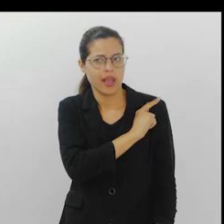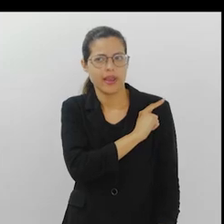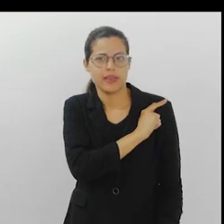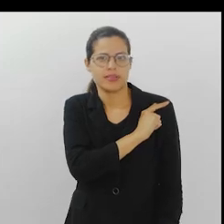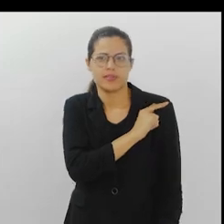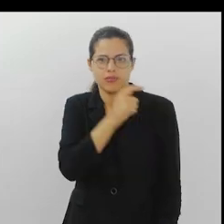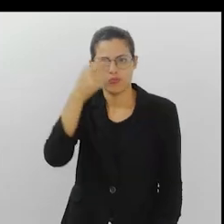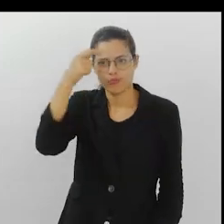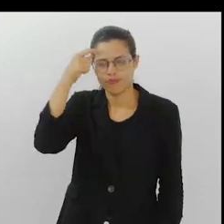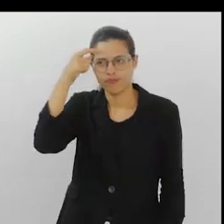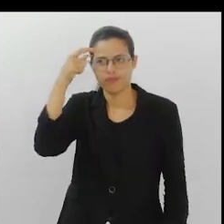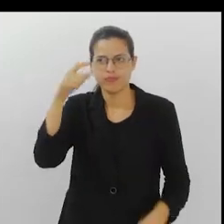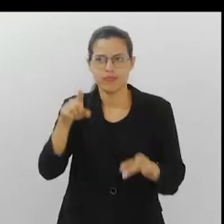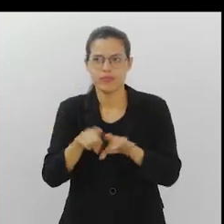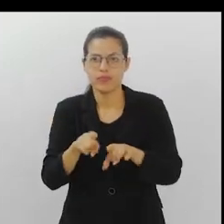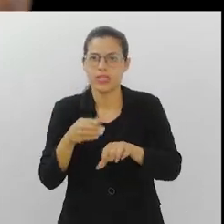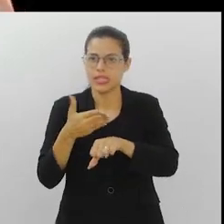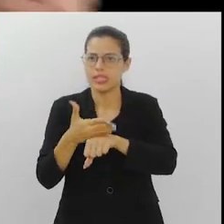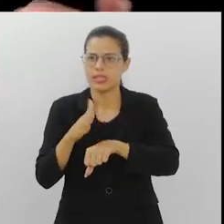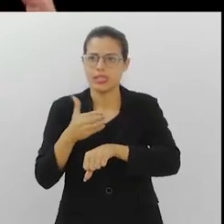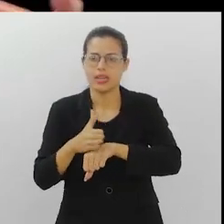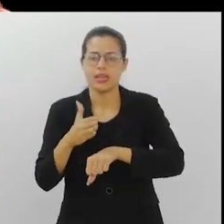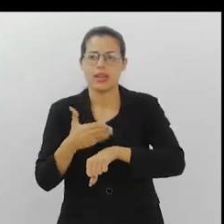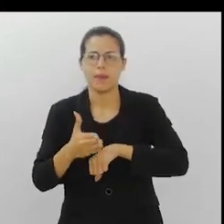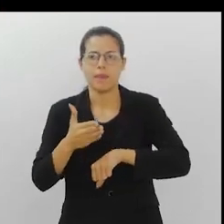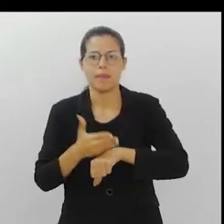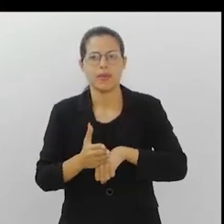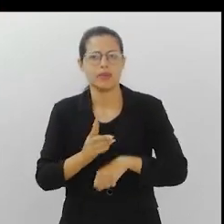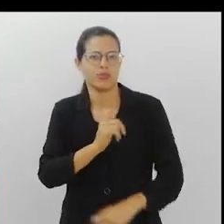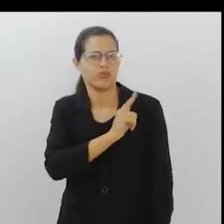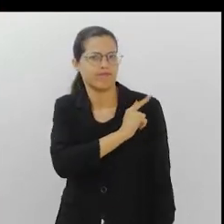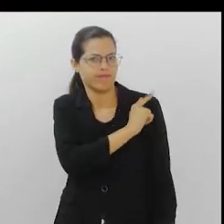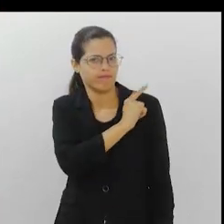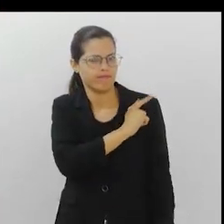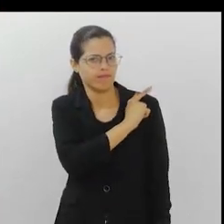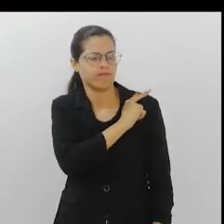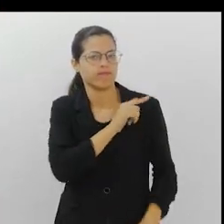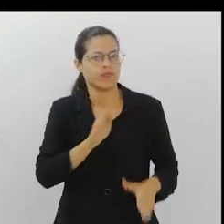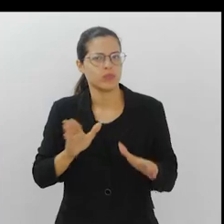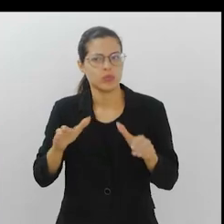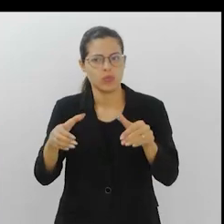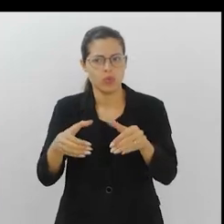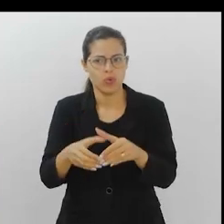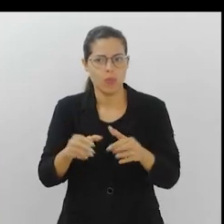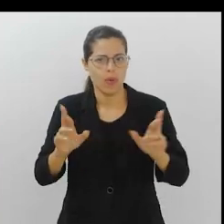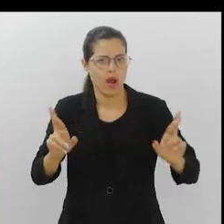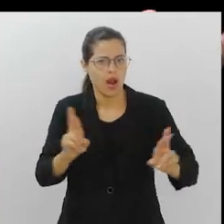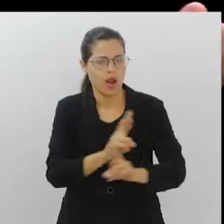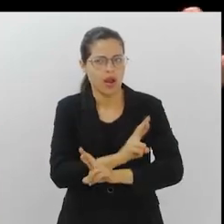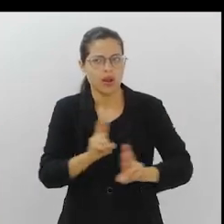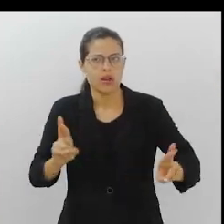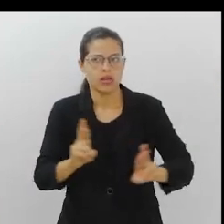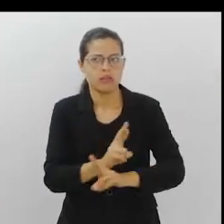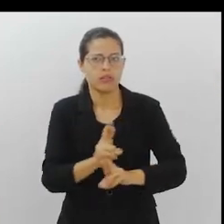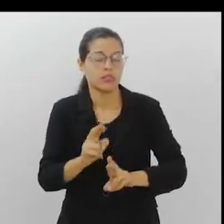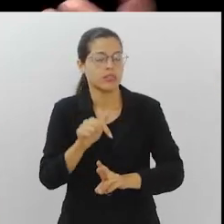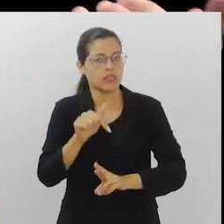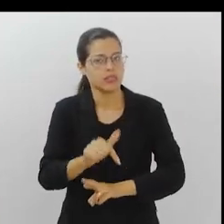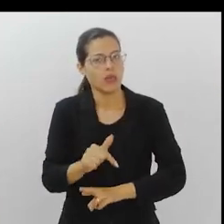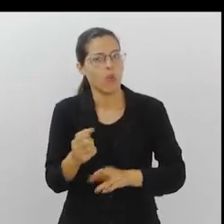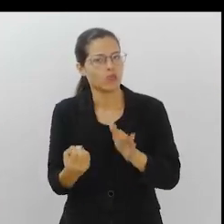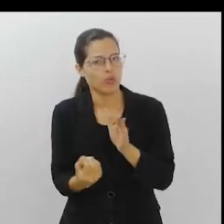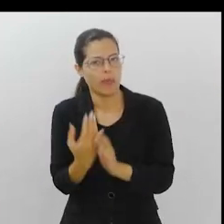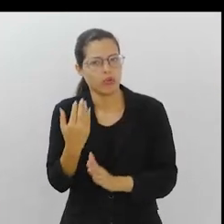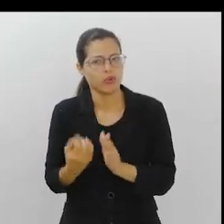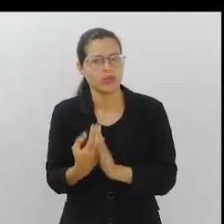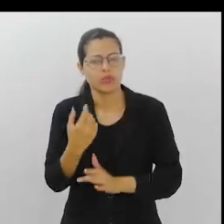governança, um treinamento dos seus gestores, das suas equipes, a relação com a cadeia produtiva, que